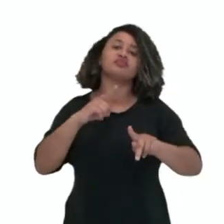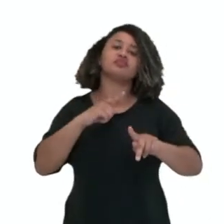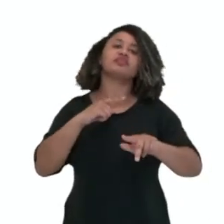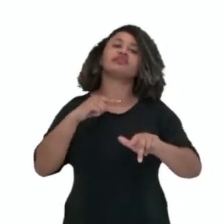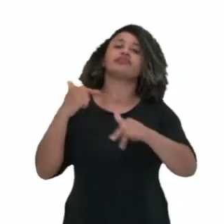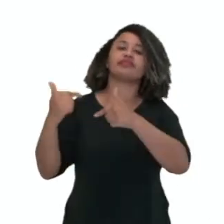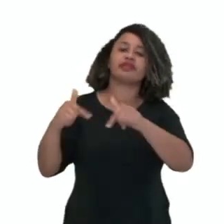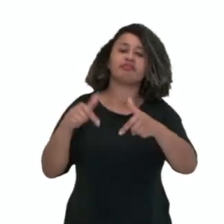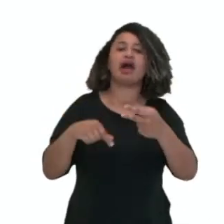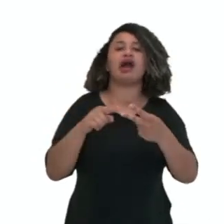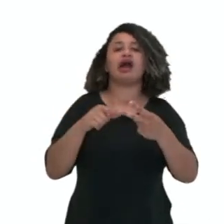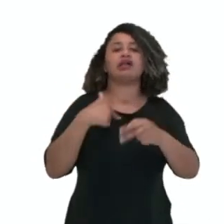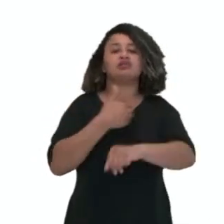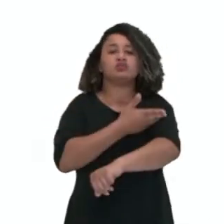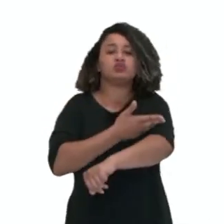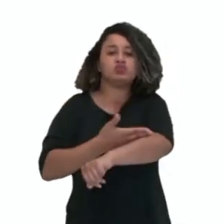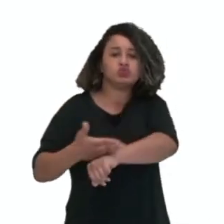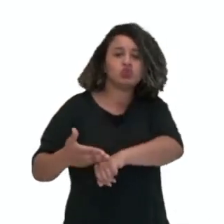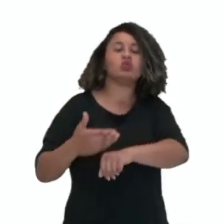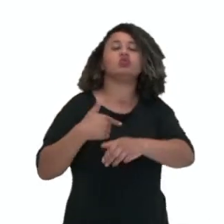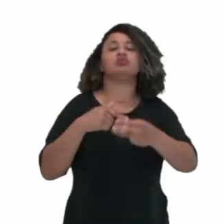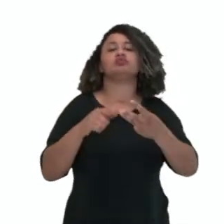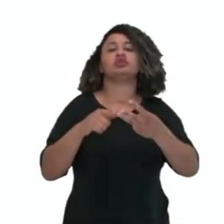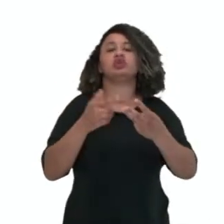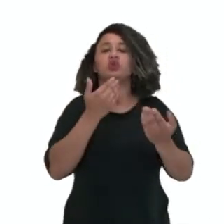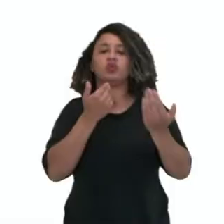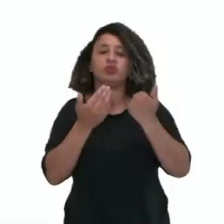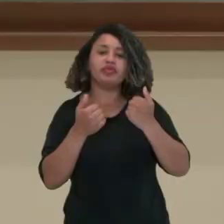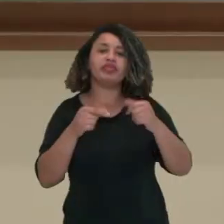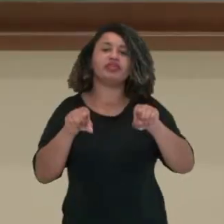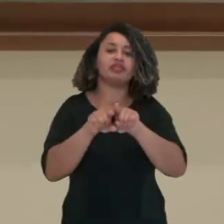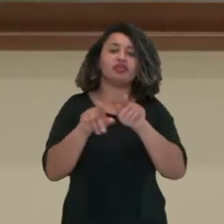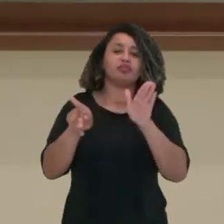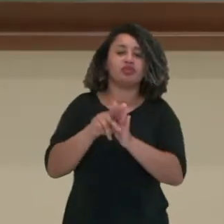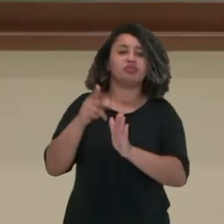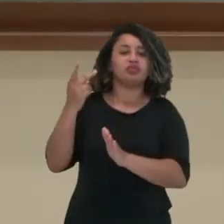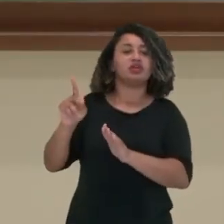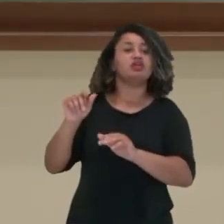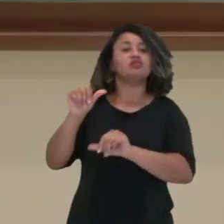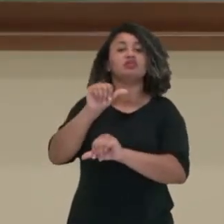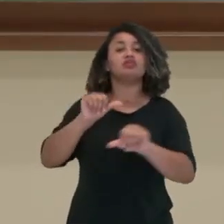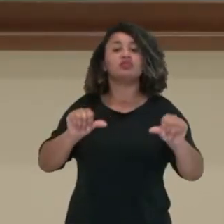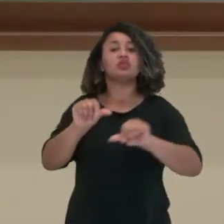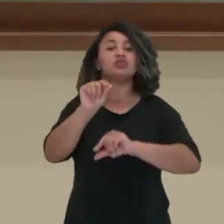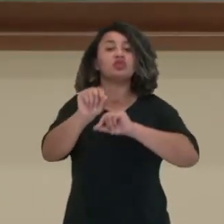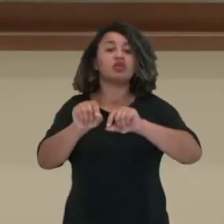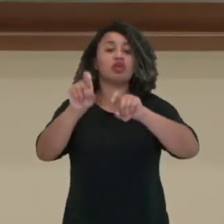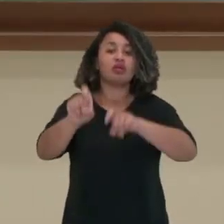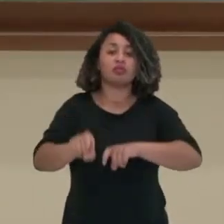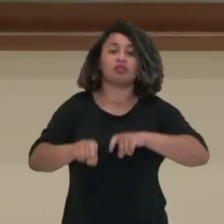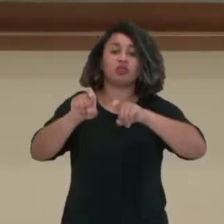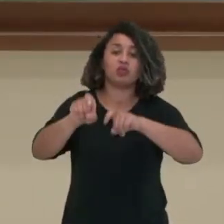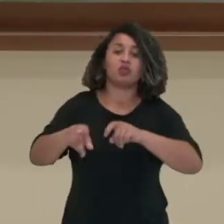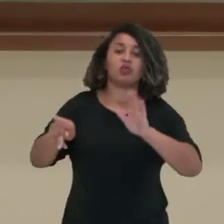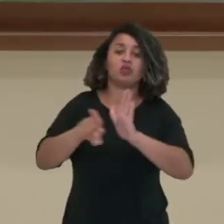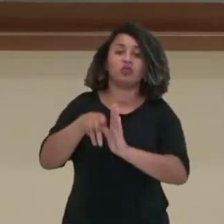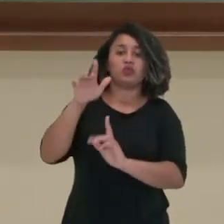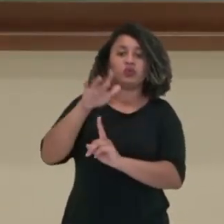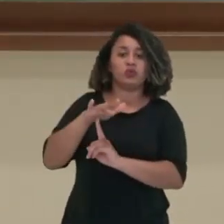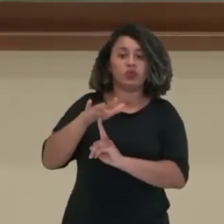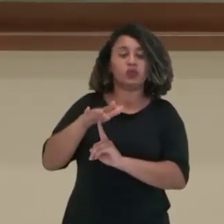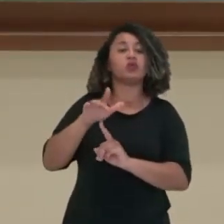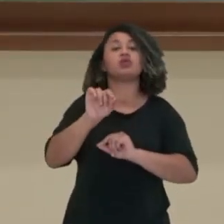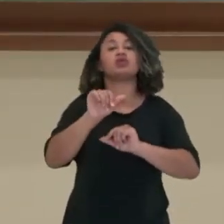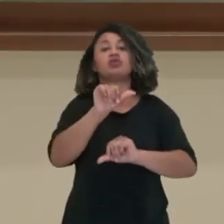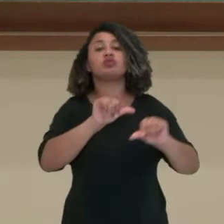trabalho e seus hábitos culturais e gastronômicos. O que que isso mudou para a agricultura paranaense? O que que isso mudou